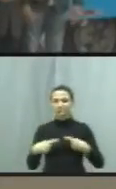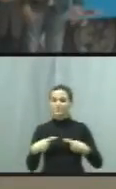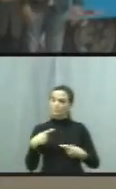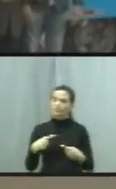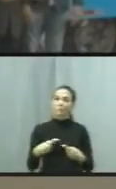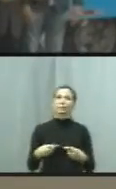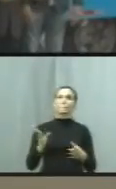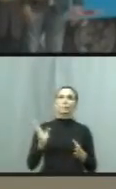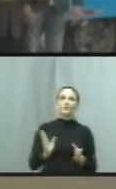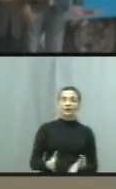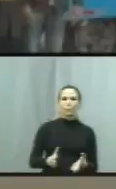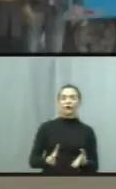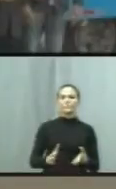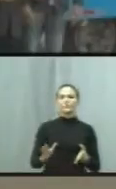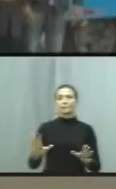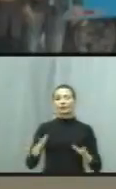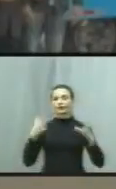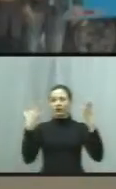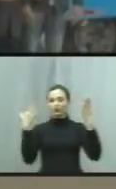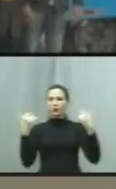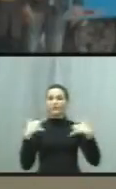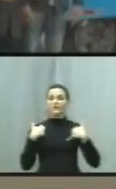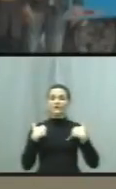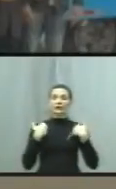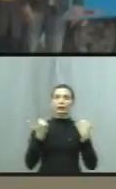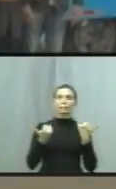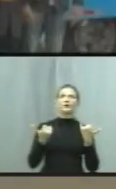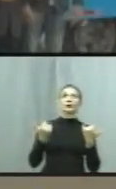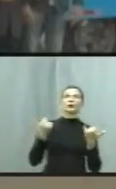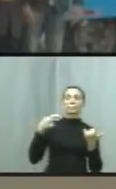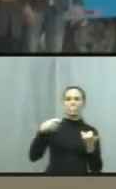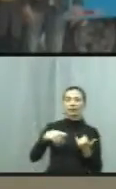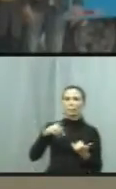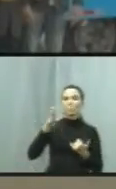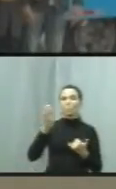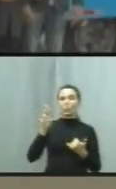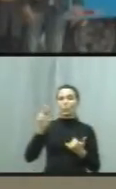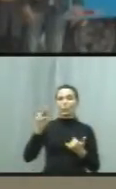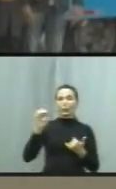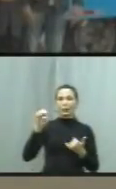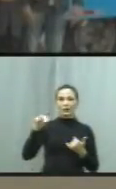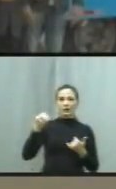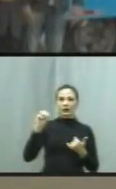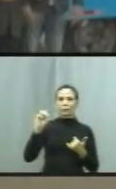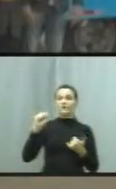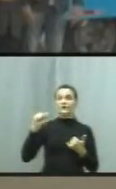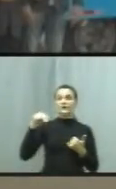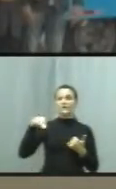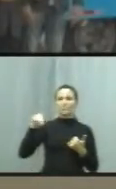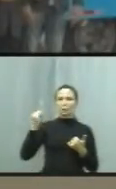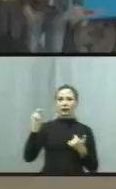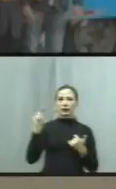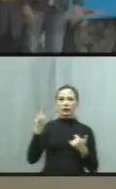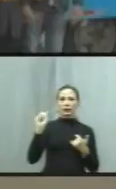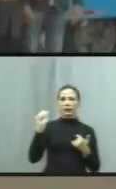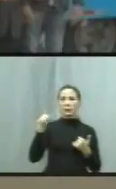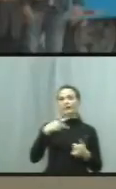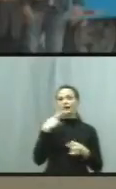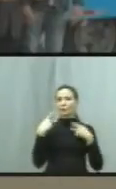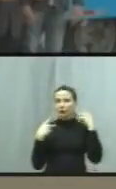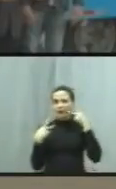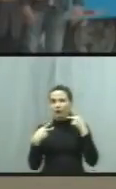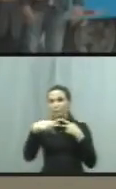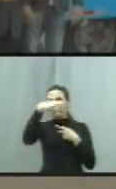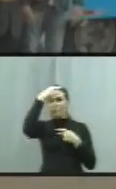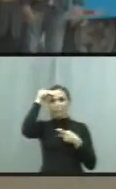Hoje, como parecemos, nas festividades de aniversário de Buena de Andrade, com os demais vereadores, com o prefeito Marcelo Barbieri, foi uma